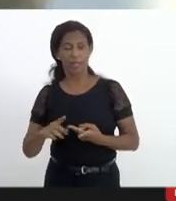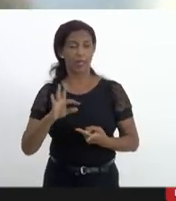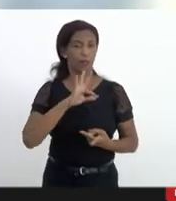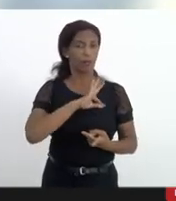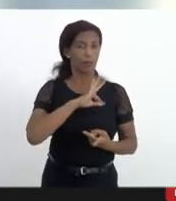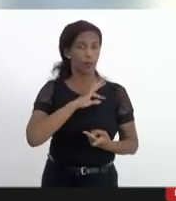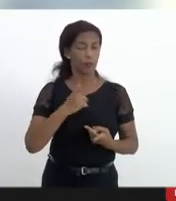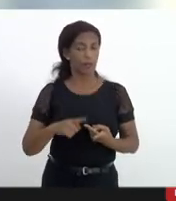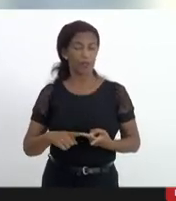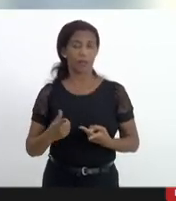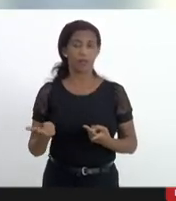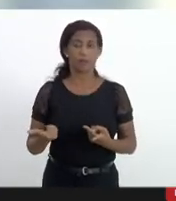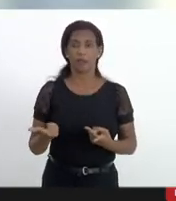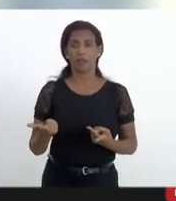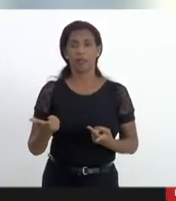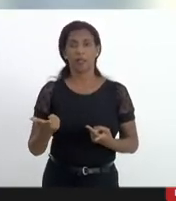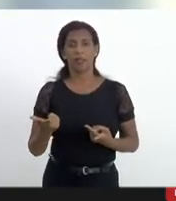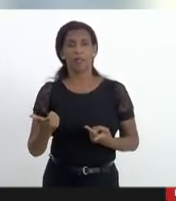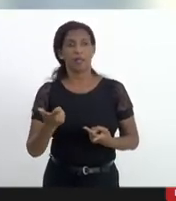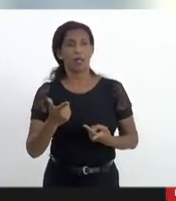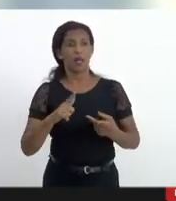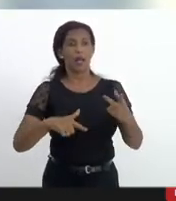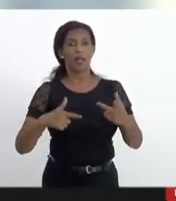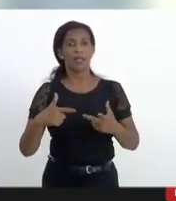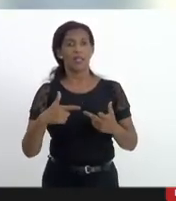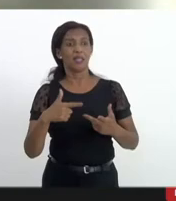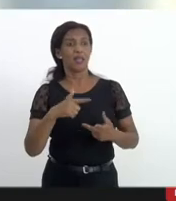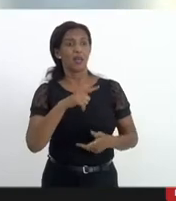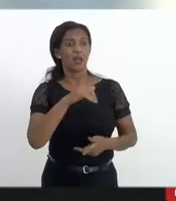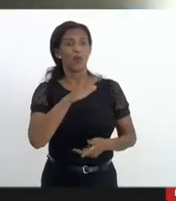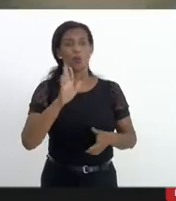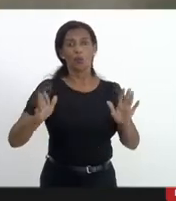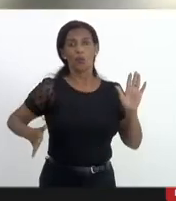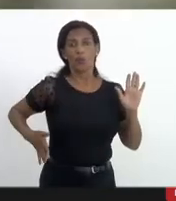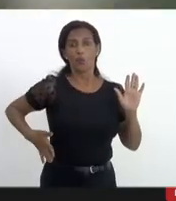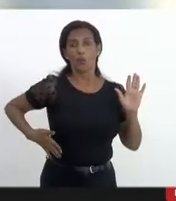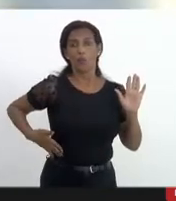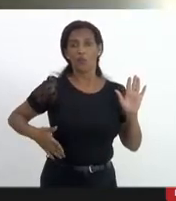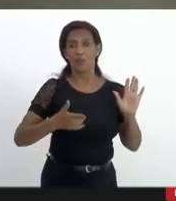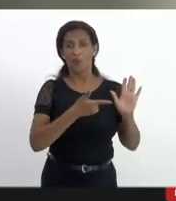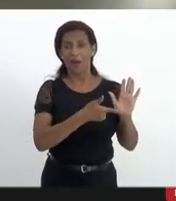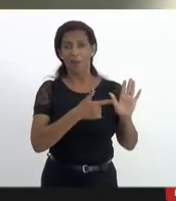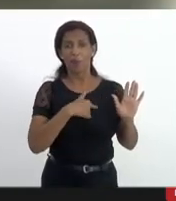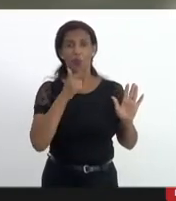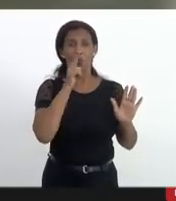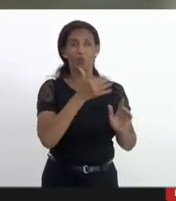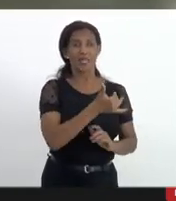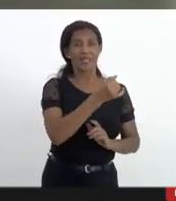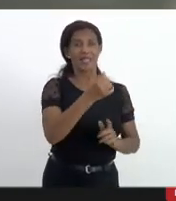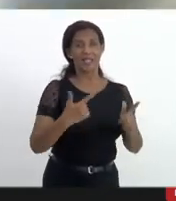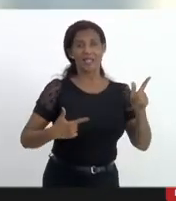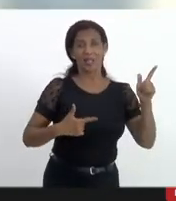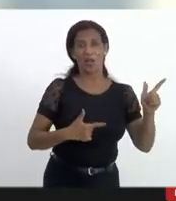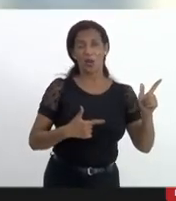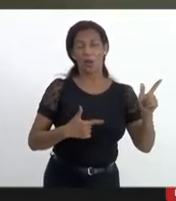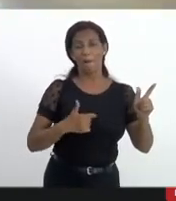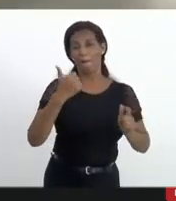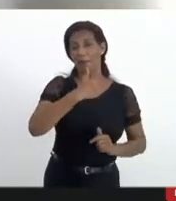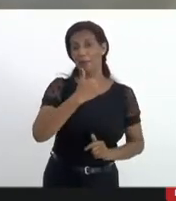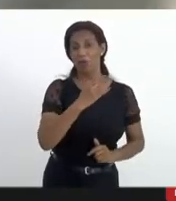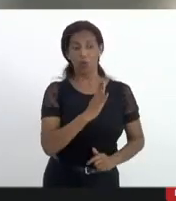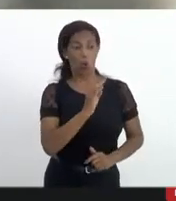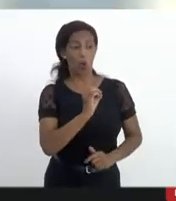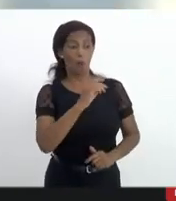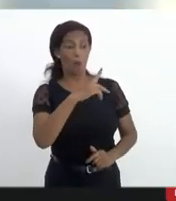tem que adquirir fuzil aí o criminoso vai adquirir 10 fuzis a polícia tem que comprar fuzil para a tropa toda a primeira é só o Bob que usa fuzil aí agora